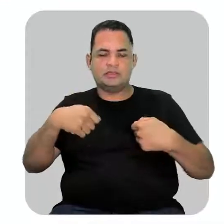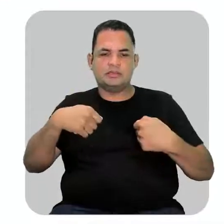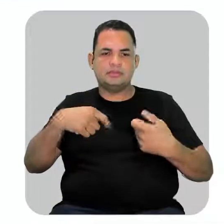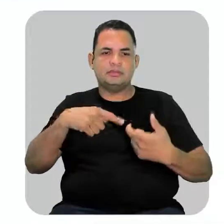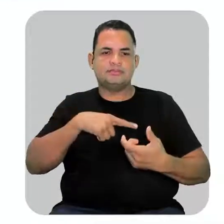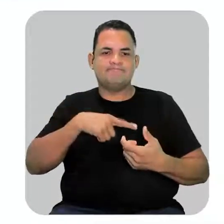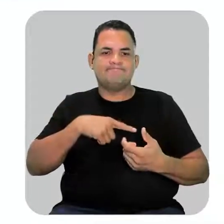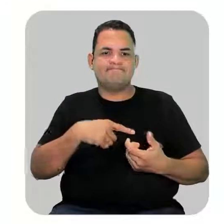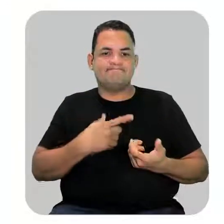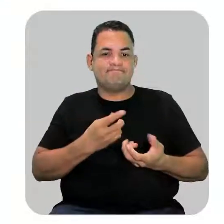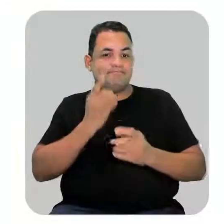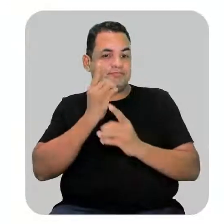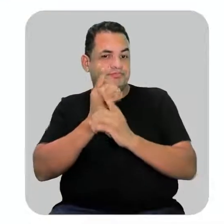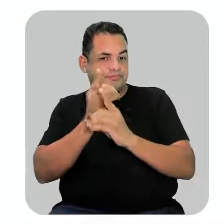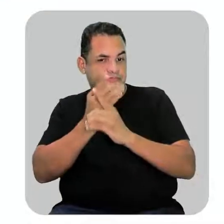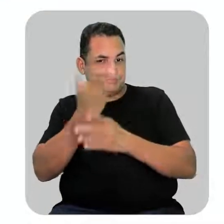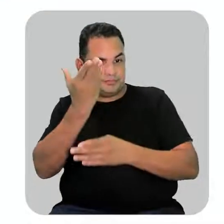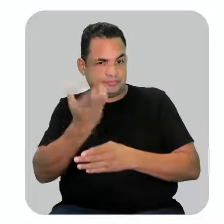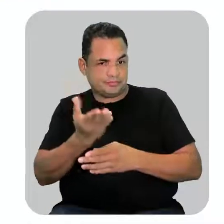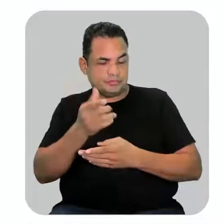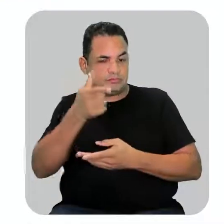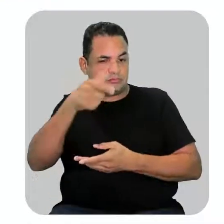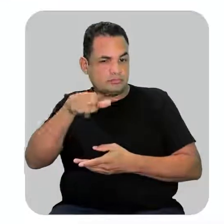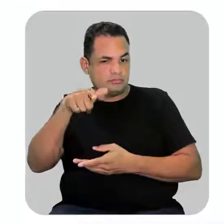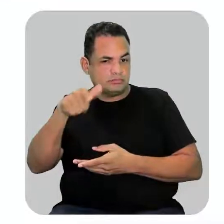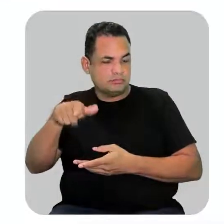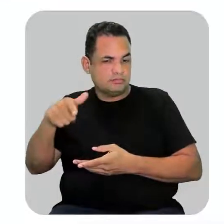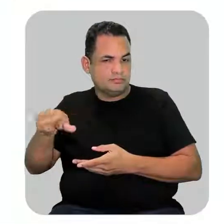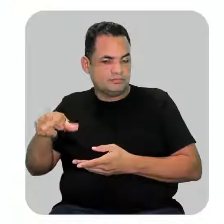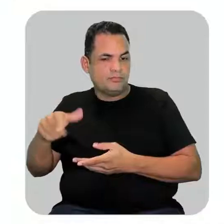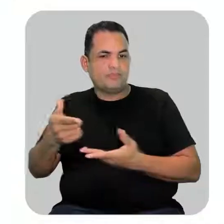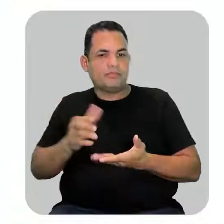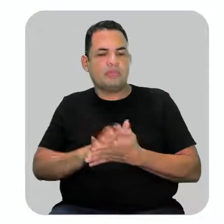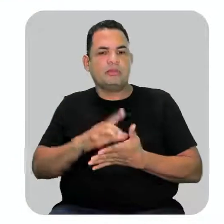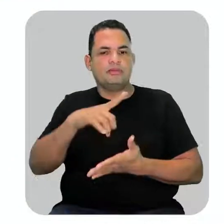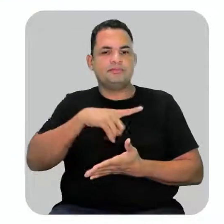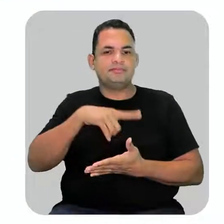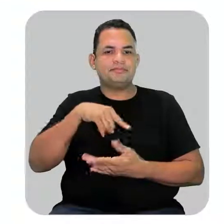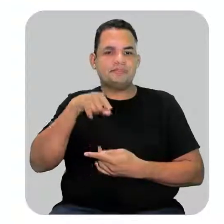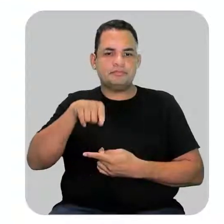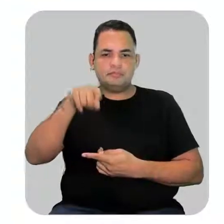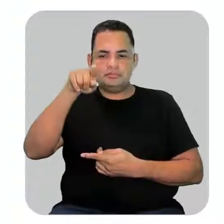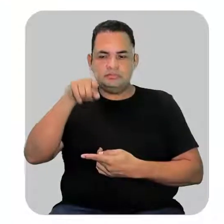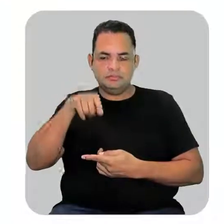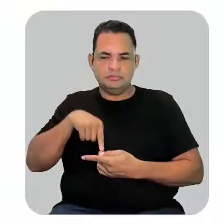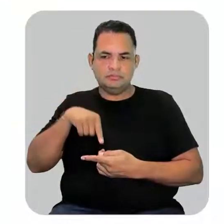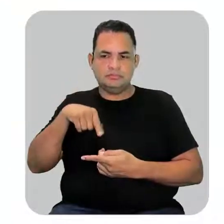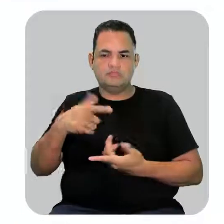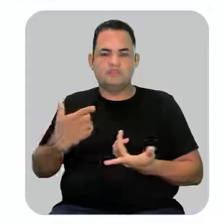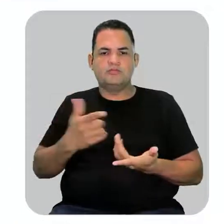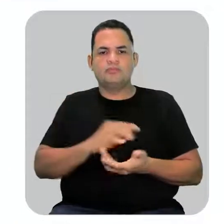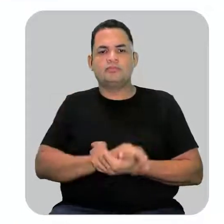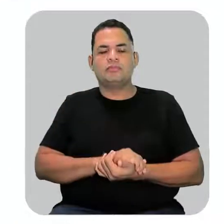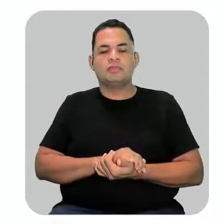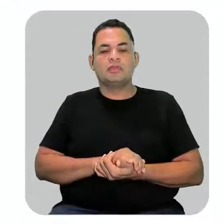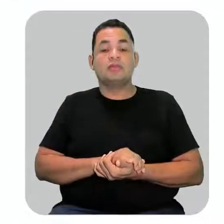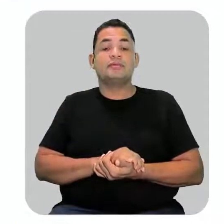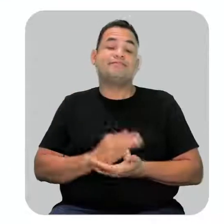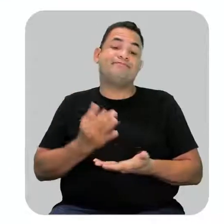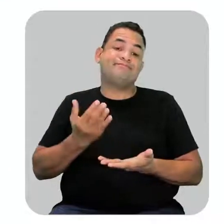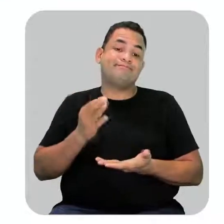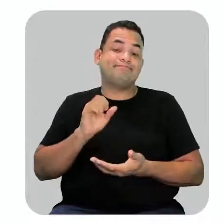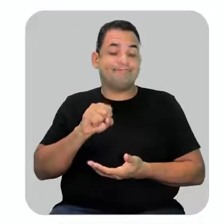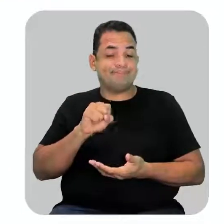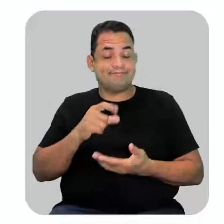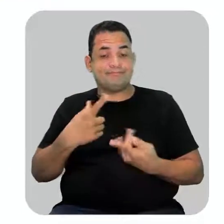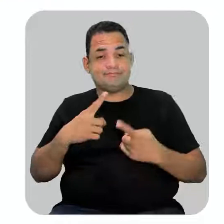identificar ele repetindo quantas vezes tiver a ramificação. Ah, tá. Mas e aí o